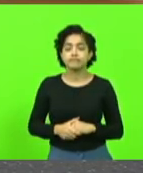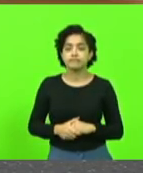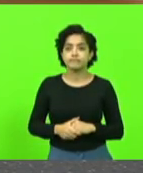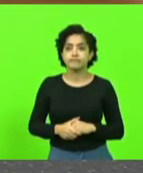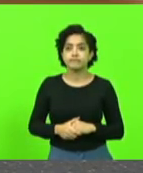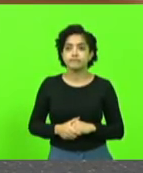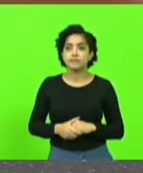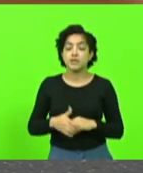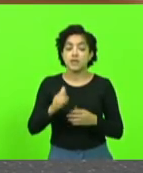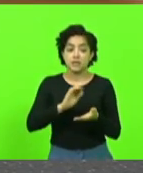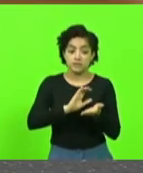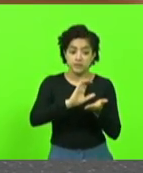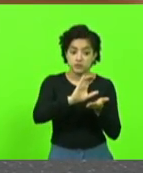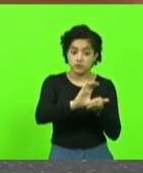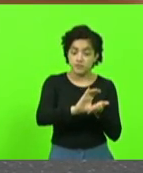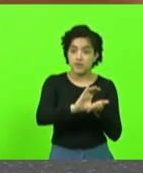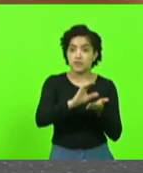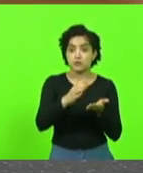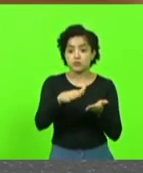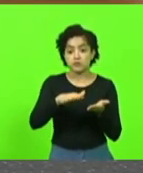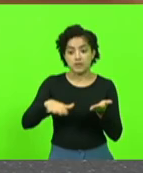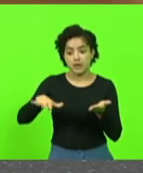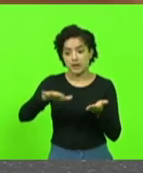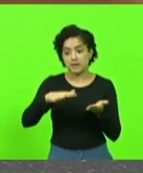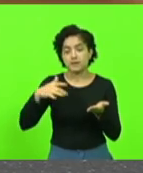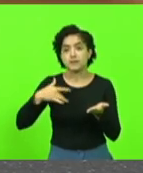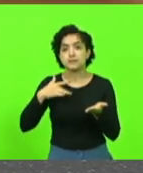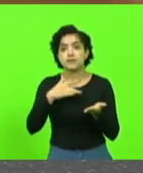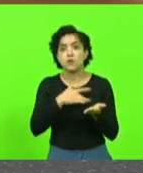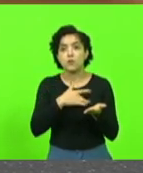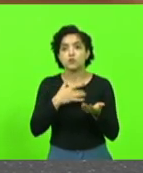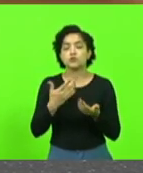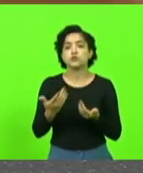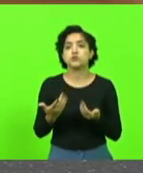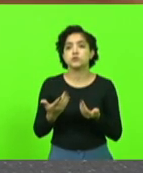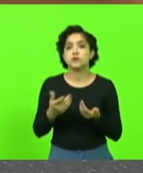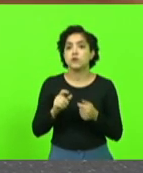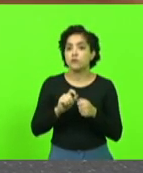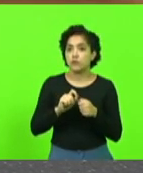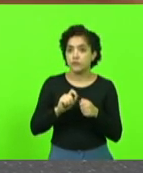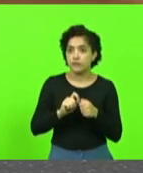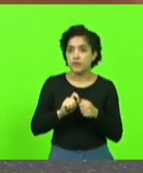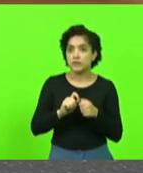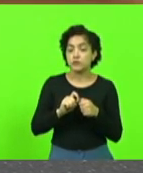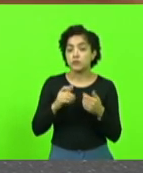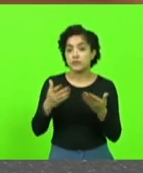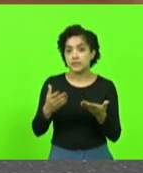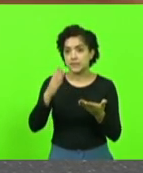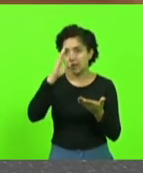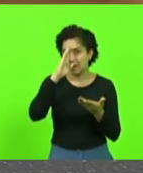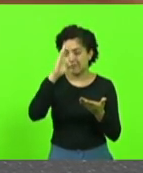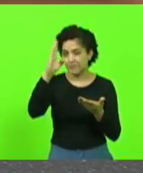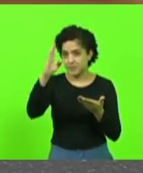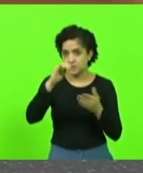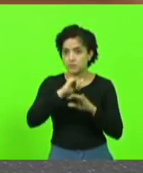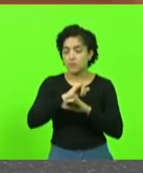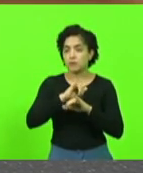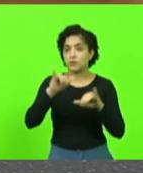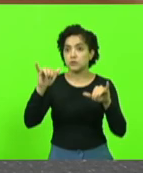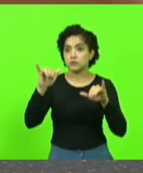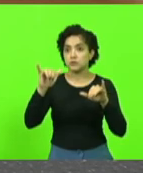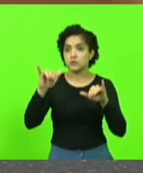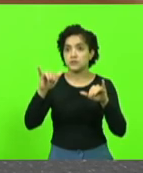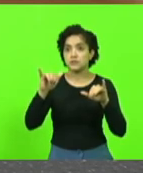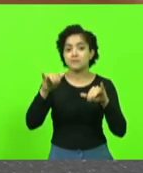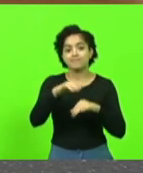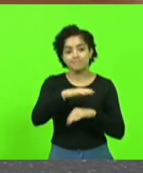investimentos também na área da saúde, e, claro, a principal das notícias, na área